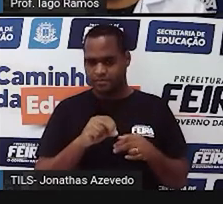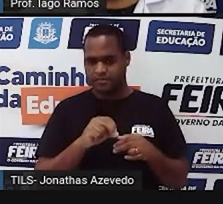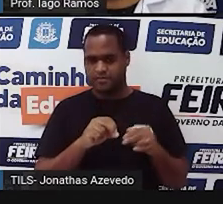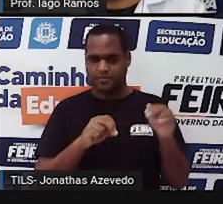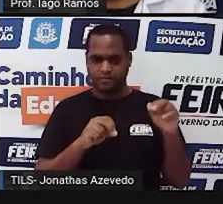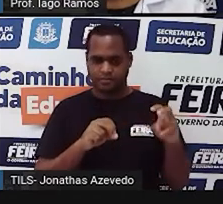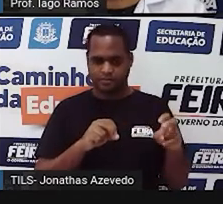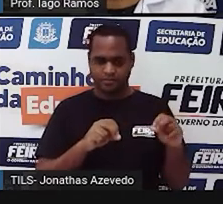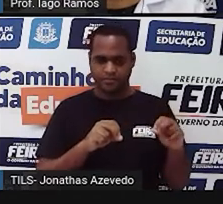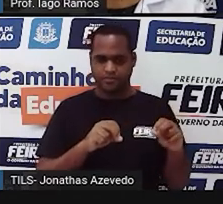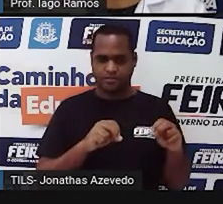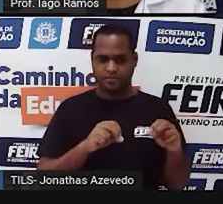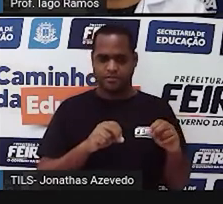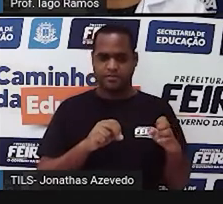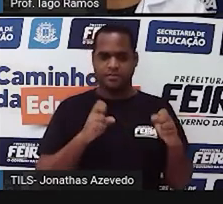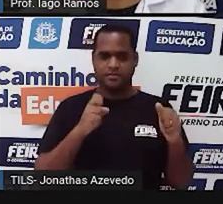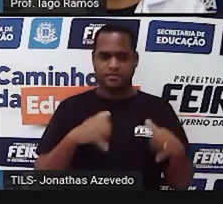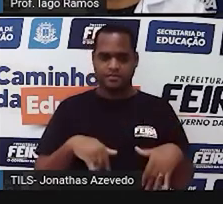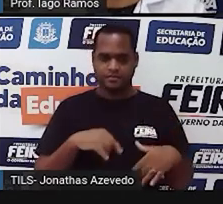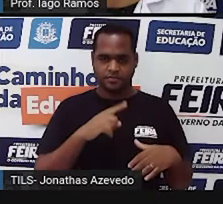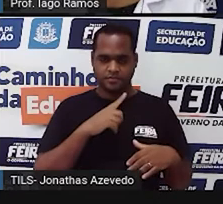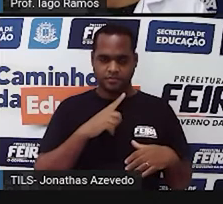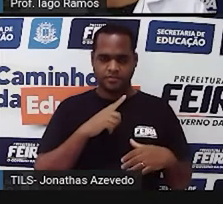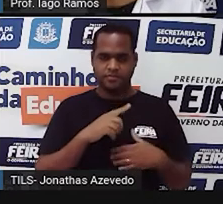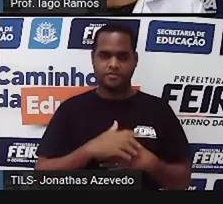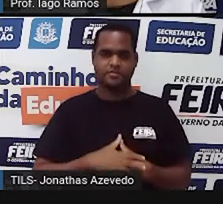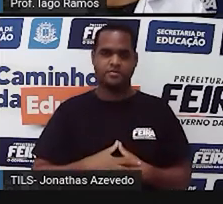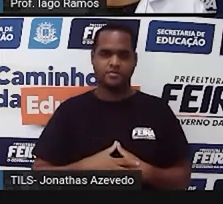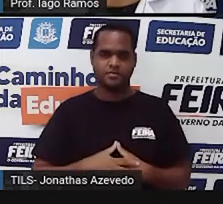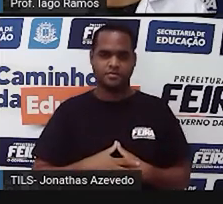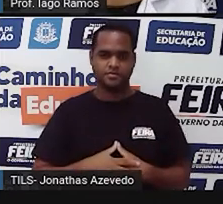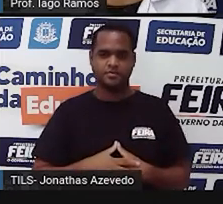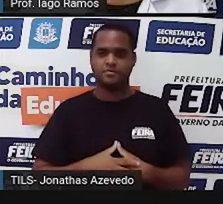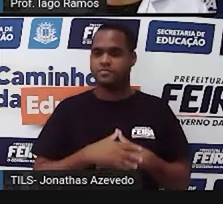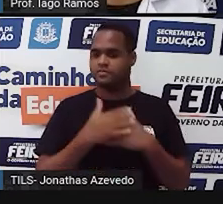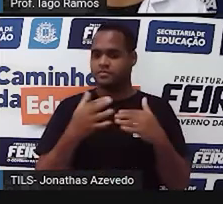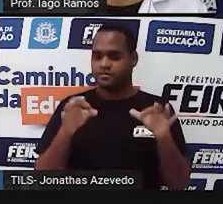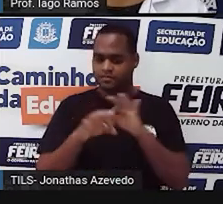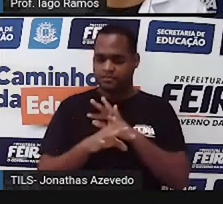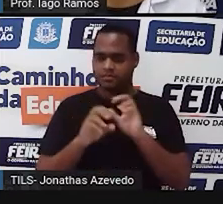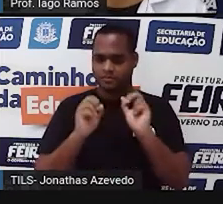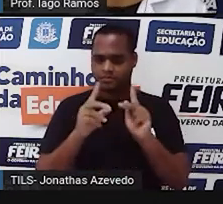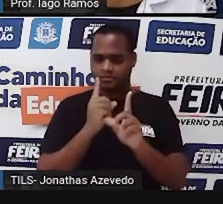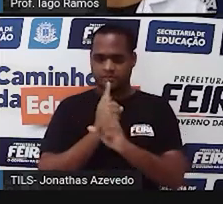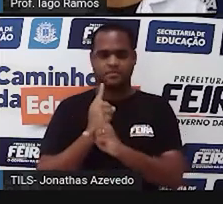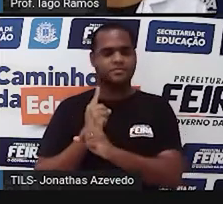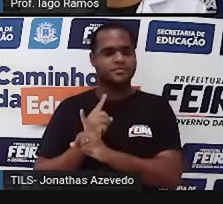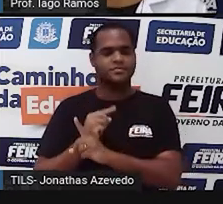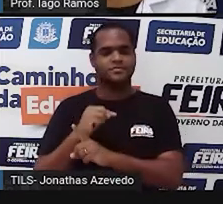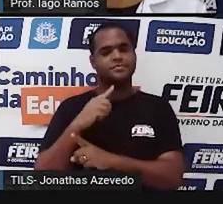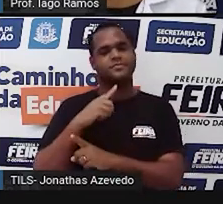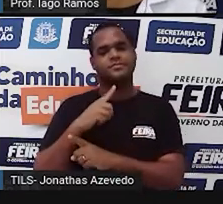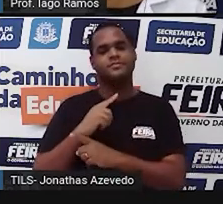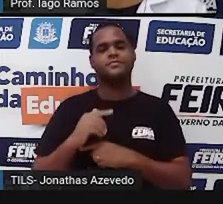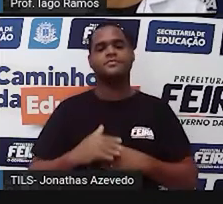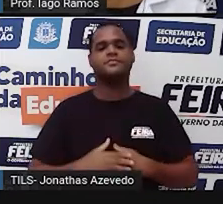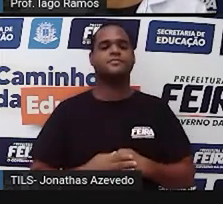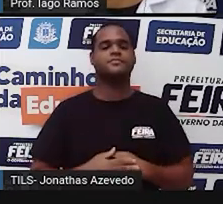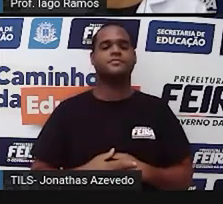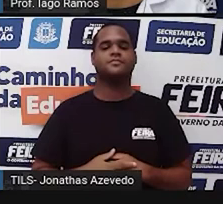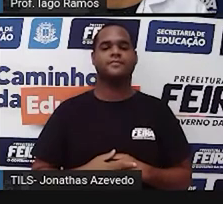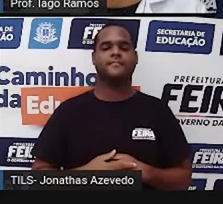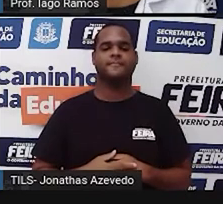gramas. Beleza? Prontinho, acabamos de encontrar qual é a massa de cada